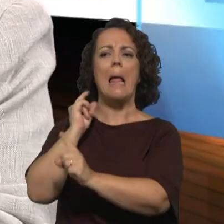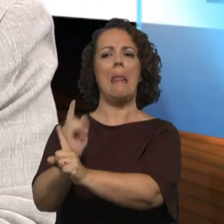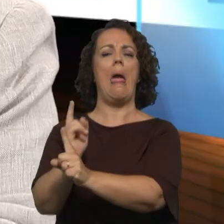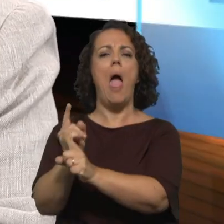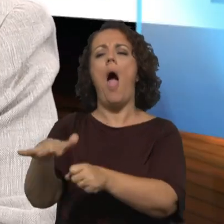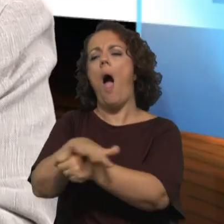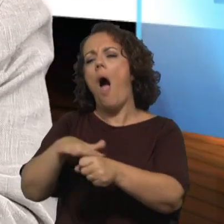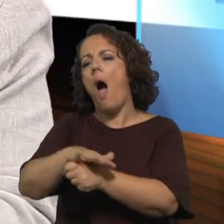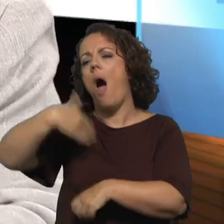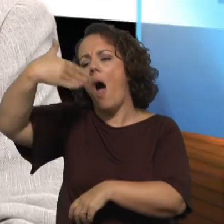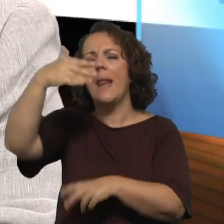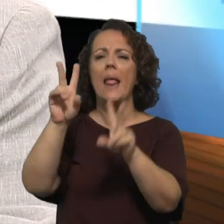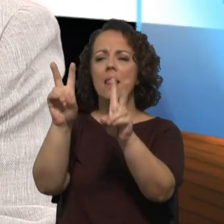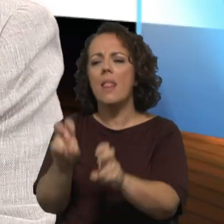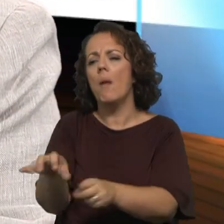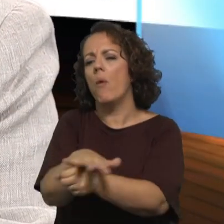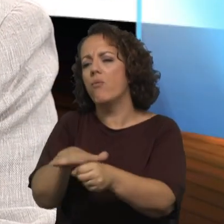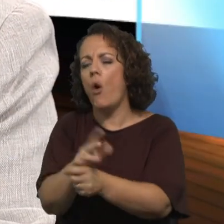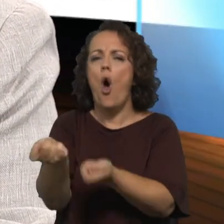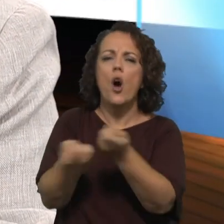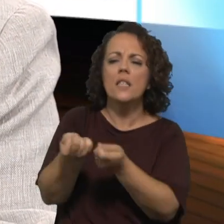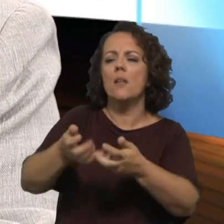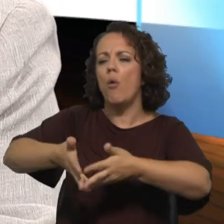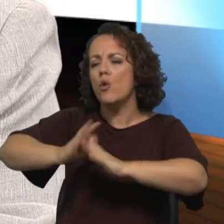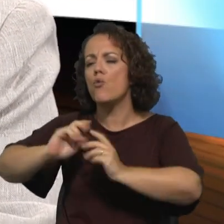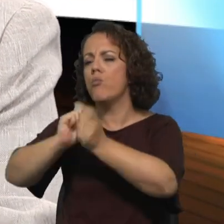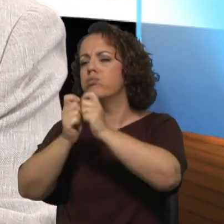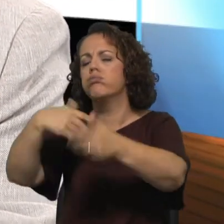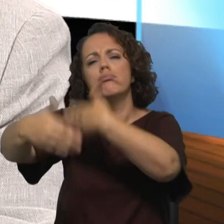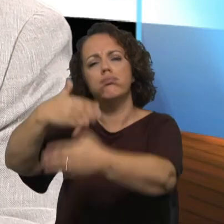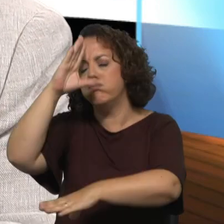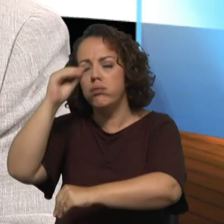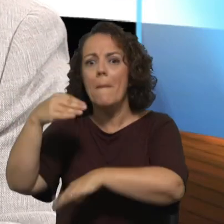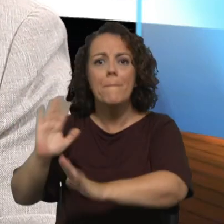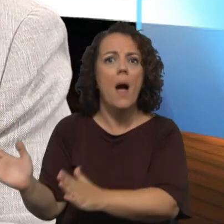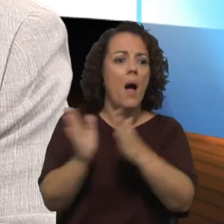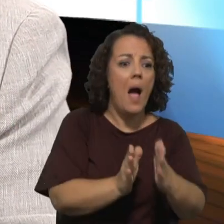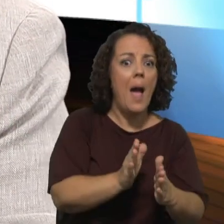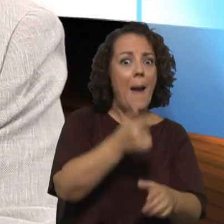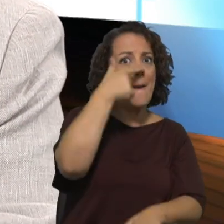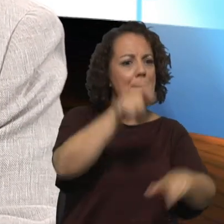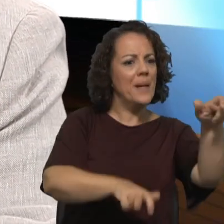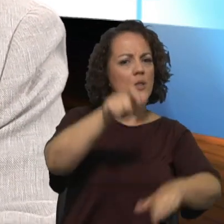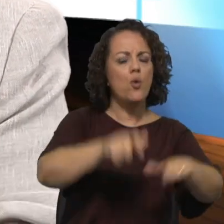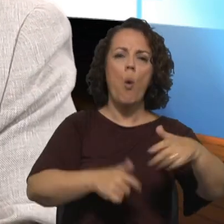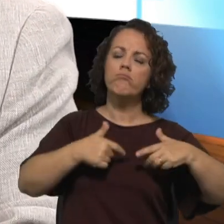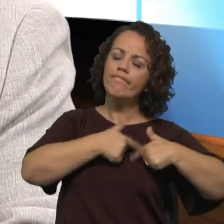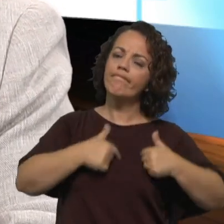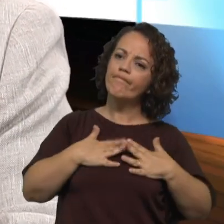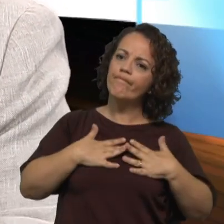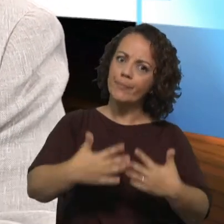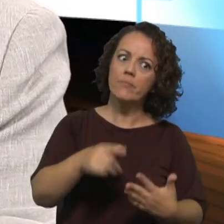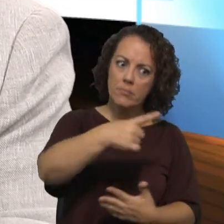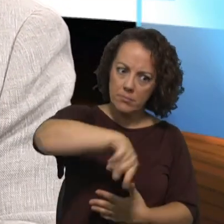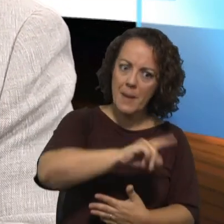ministérios que venham a ser criados ou das formas de organização que venham a ser encontradas isso também implica uma grande desinstalação coletiva